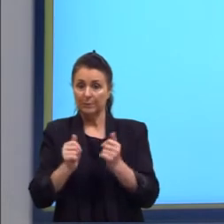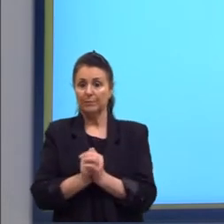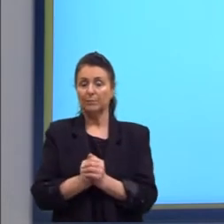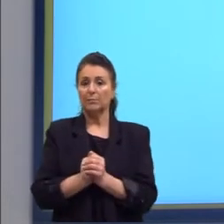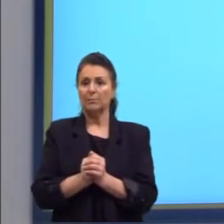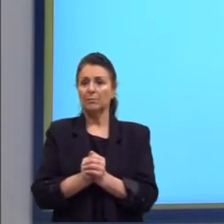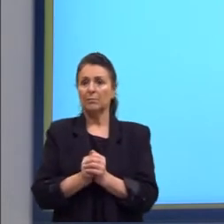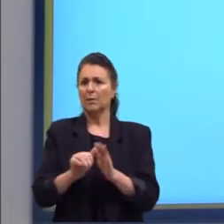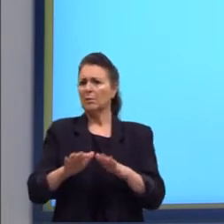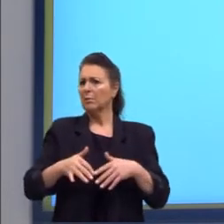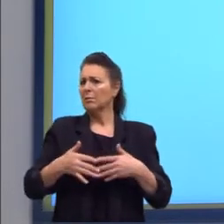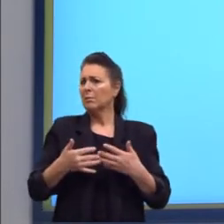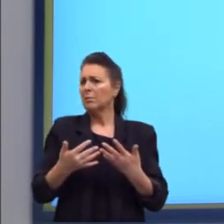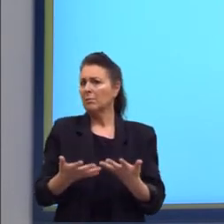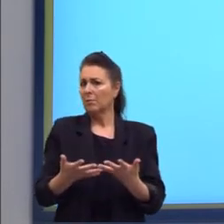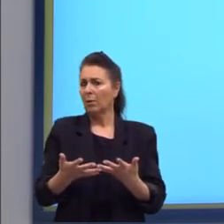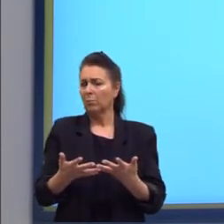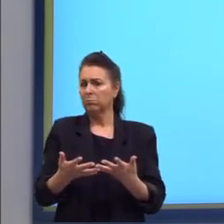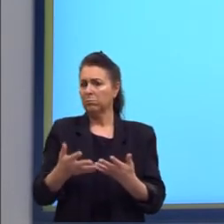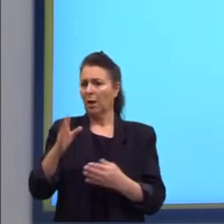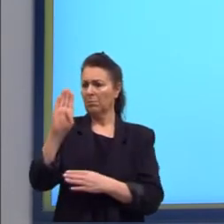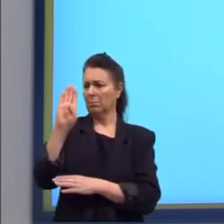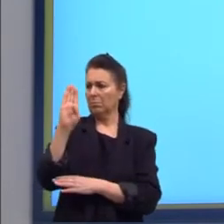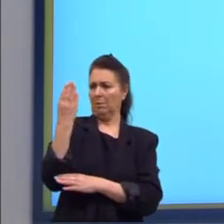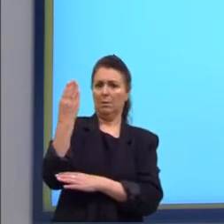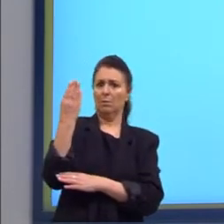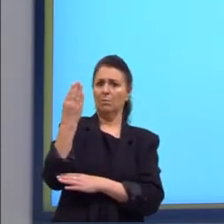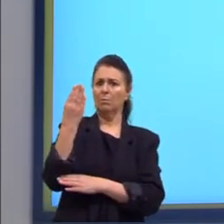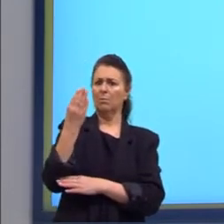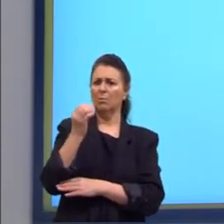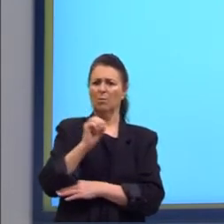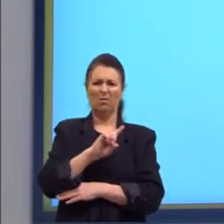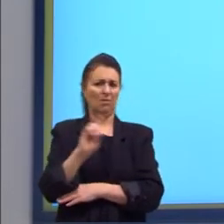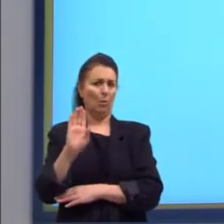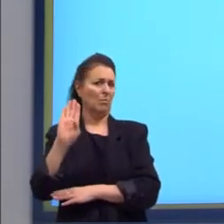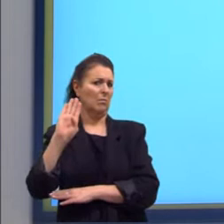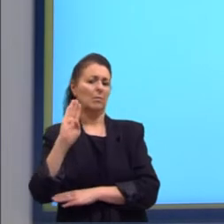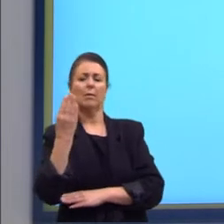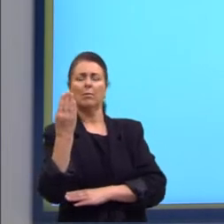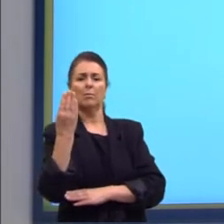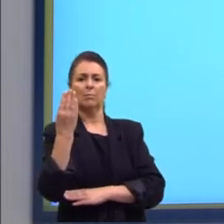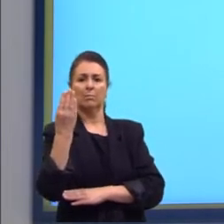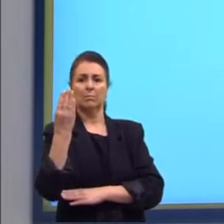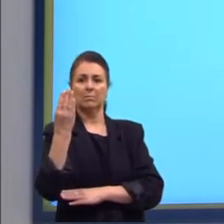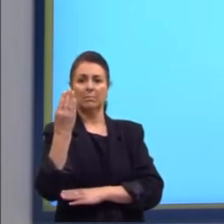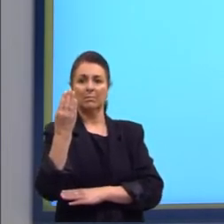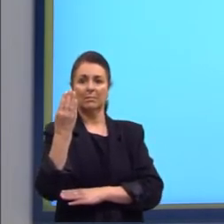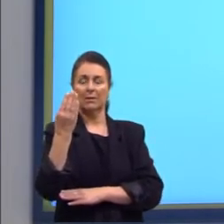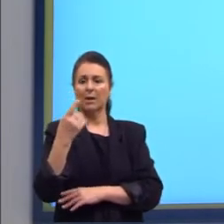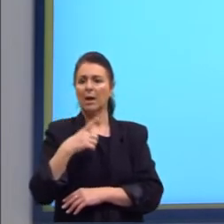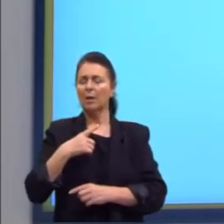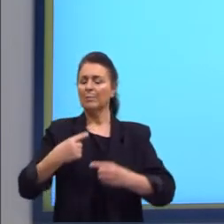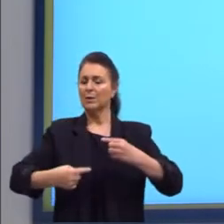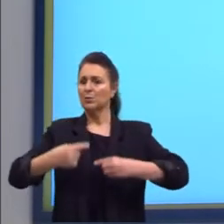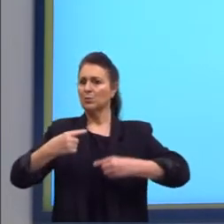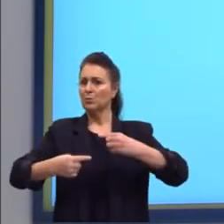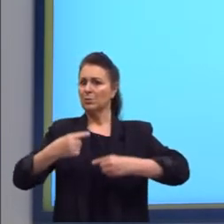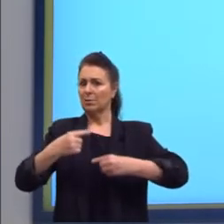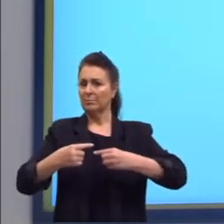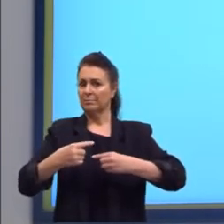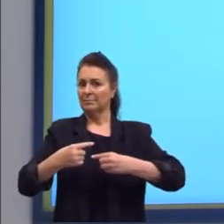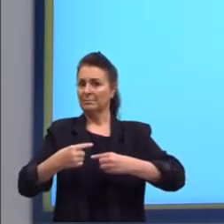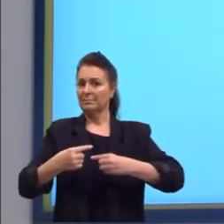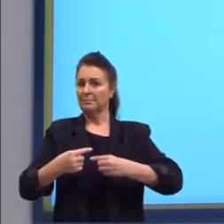Afinal, traiu ou não traiu? Isso aí é uma discussão, talvez a maior